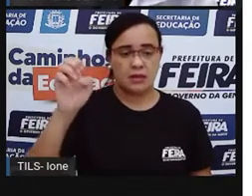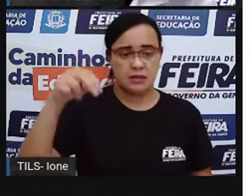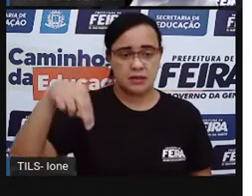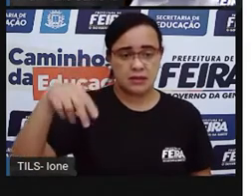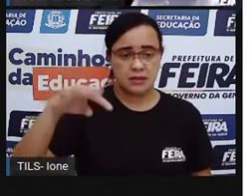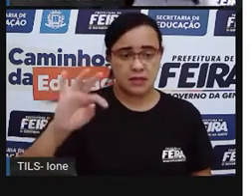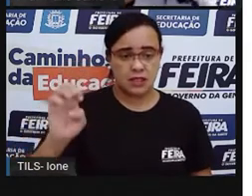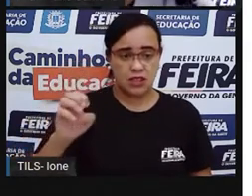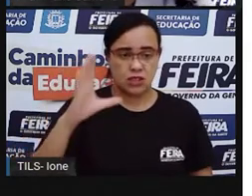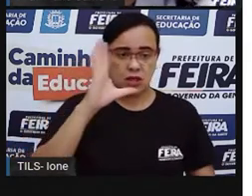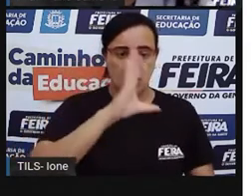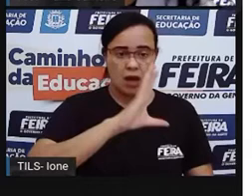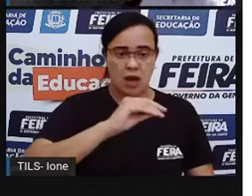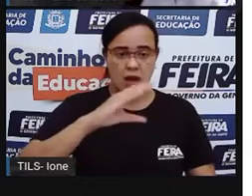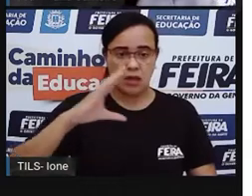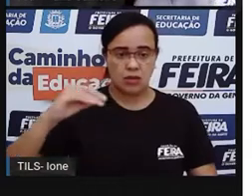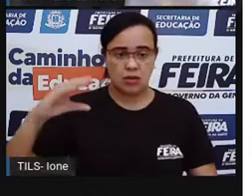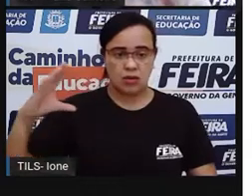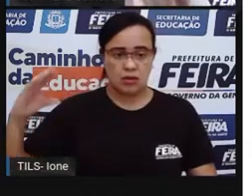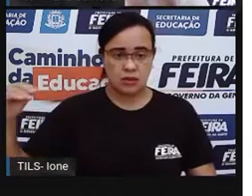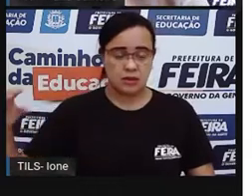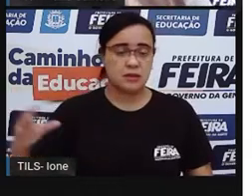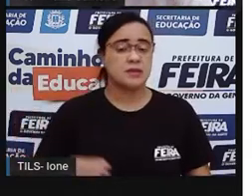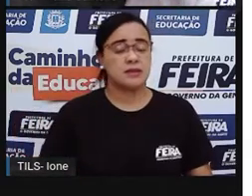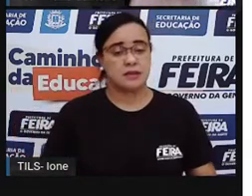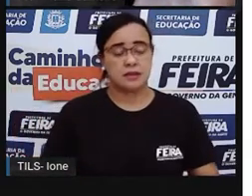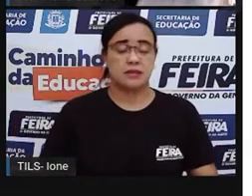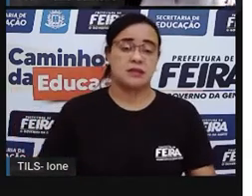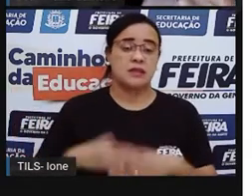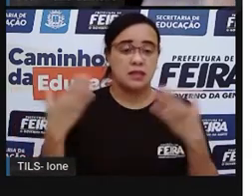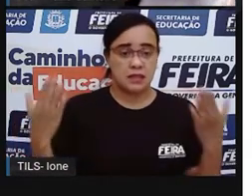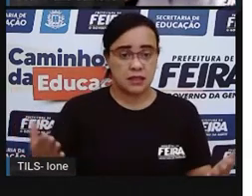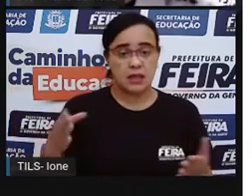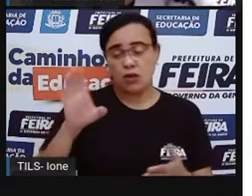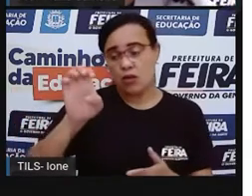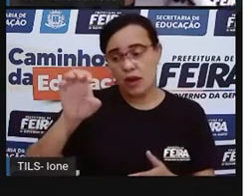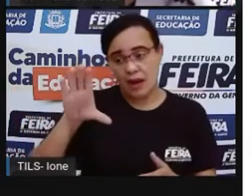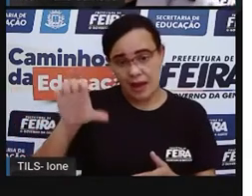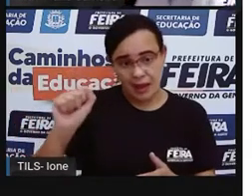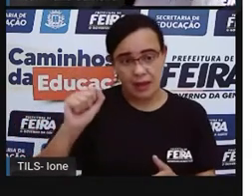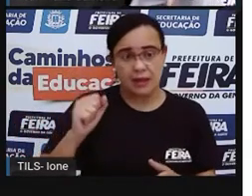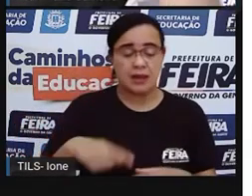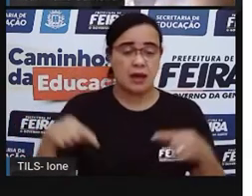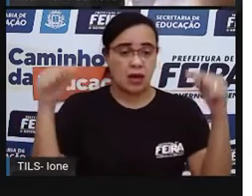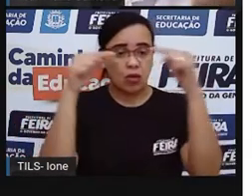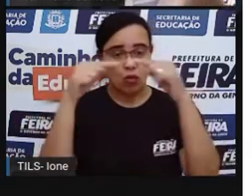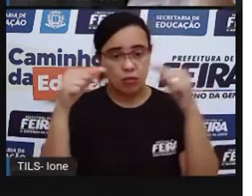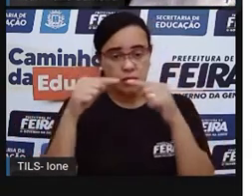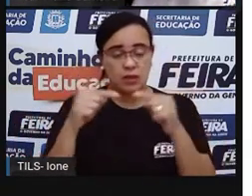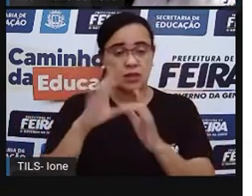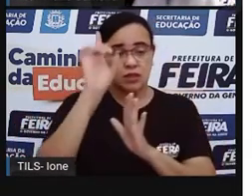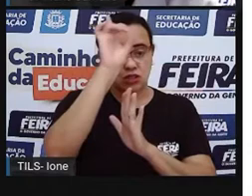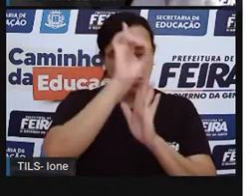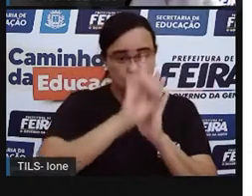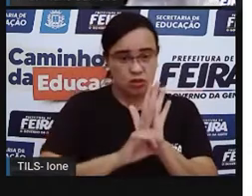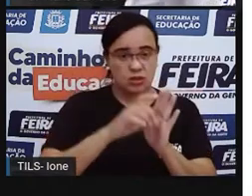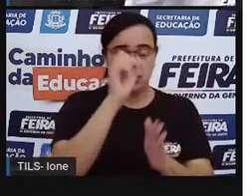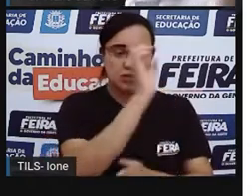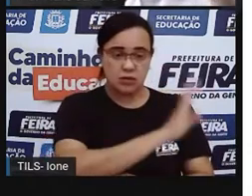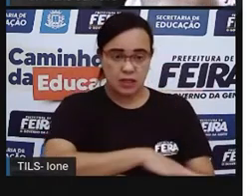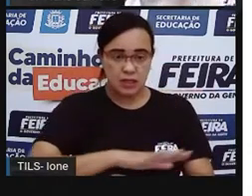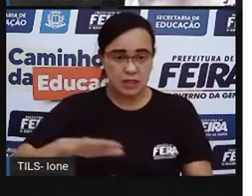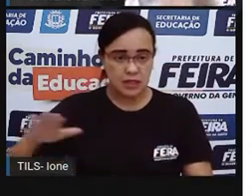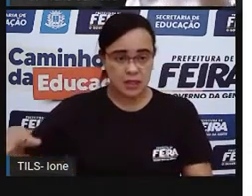sigla ECA. Então, toda vez que vocês ouvirem falar do direito da criança, que é garantido pelo ECA,